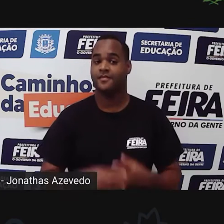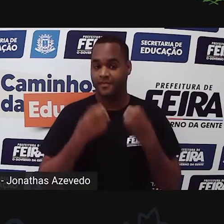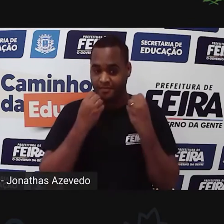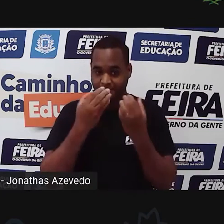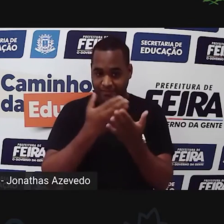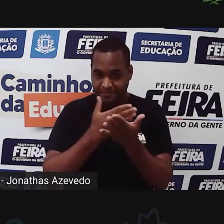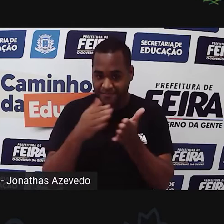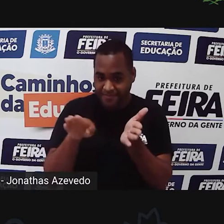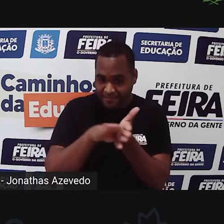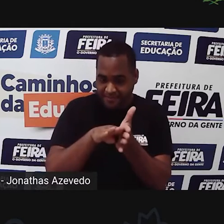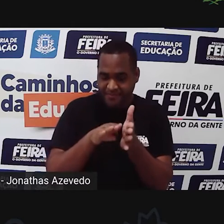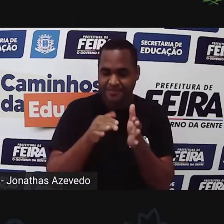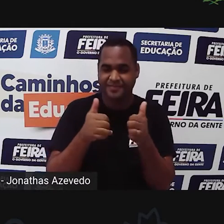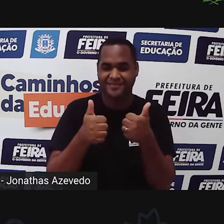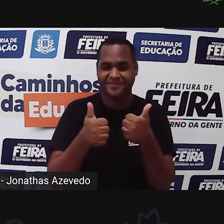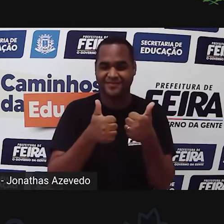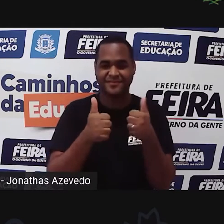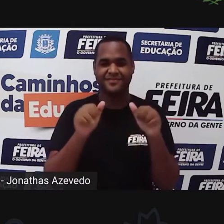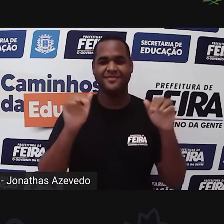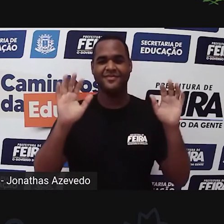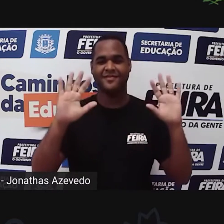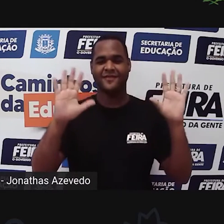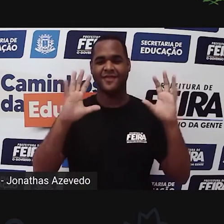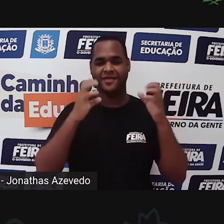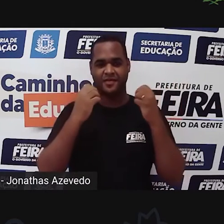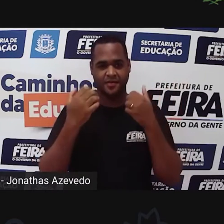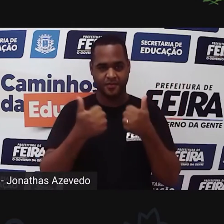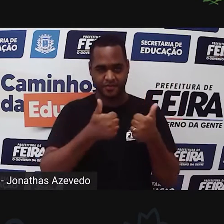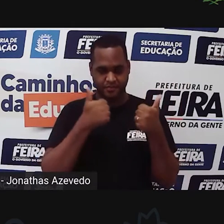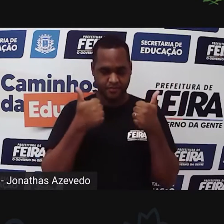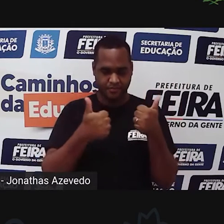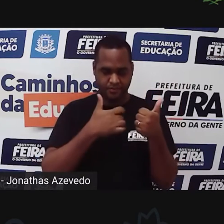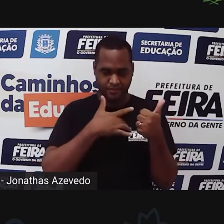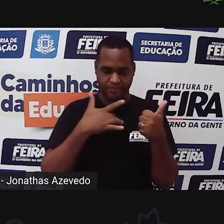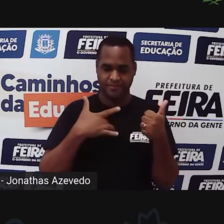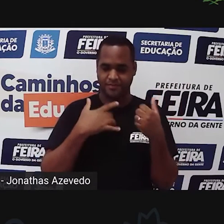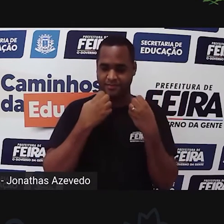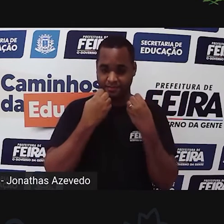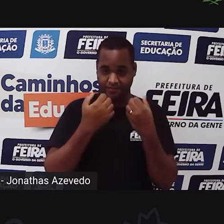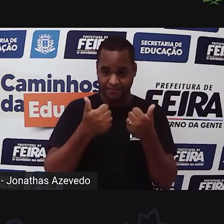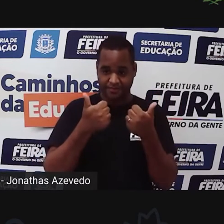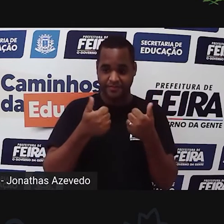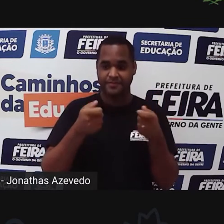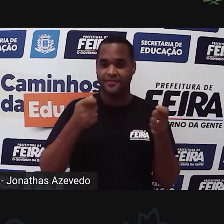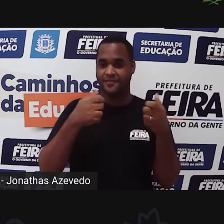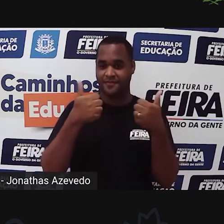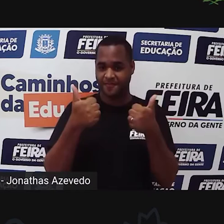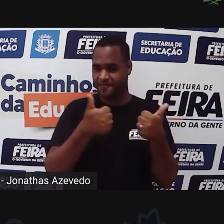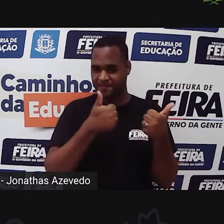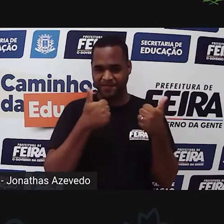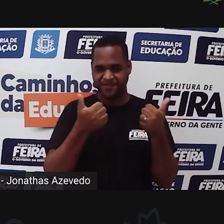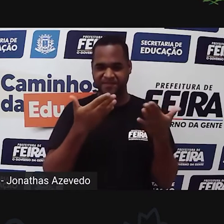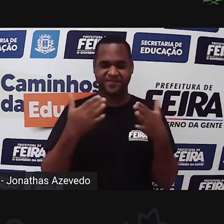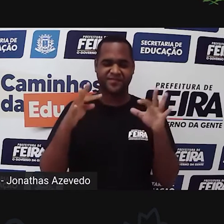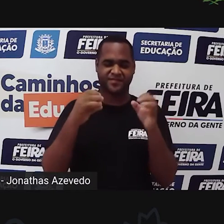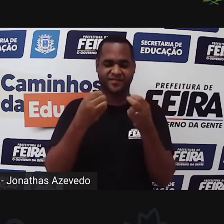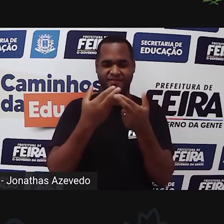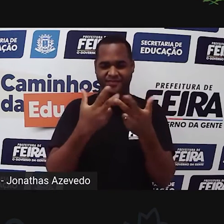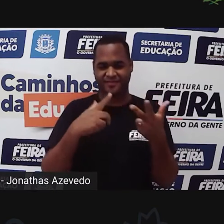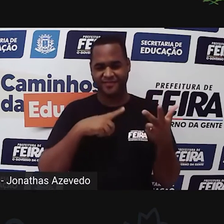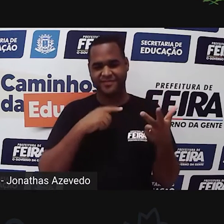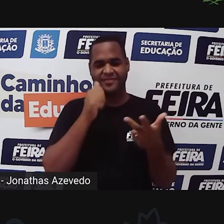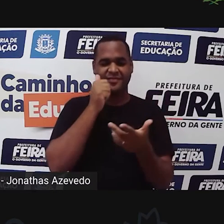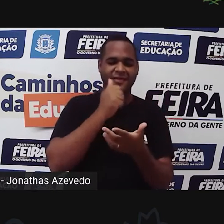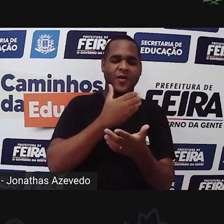Chegamos! Olá! E aí, tudo bem? Belezinha? Sejam bem-vindos, sejam bem